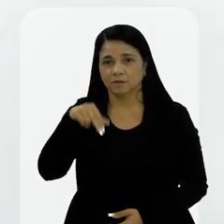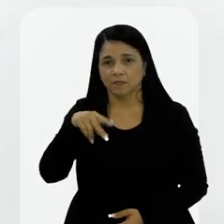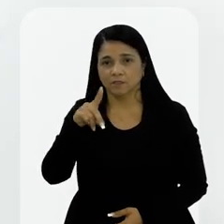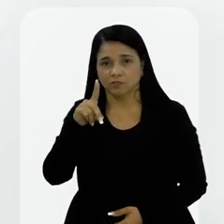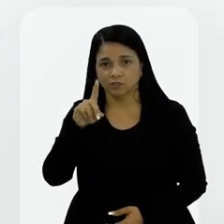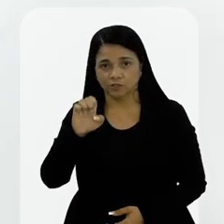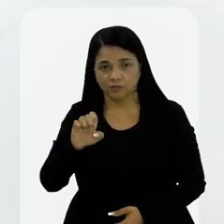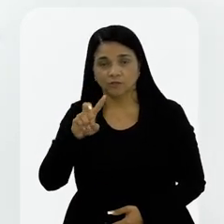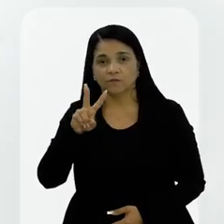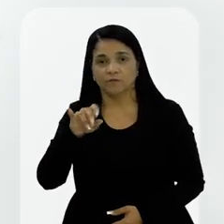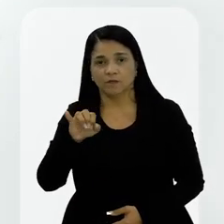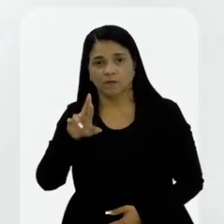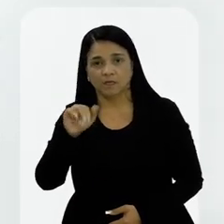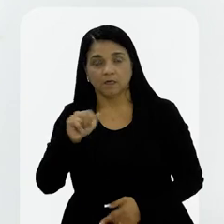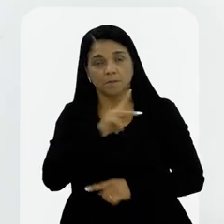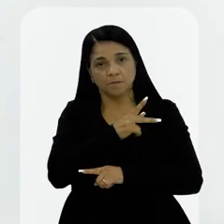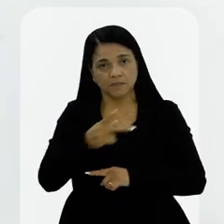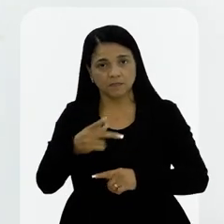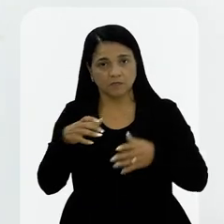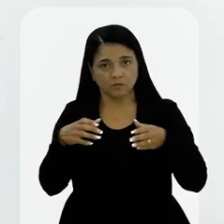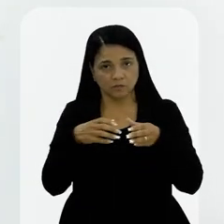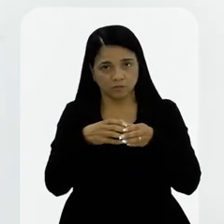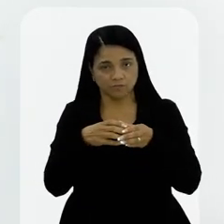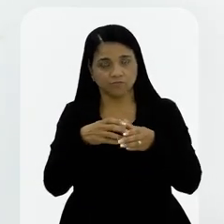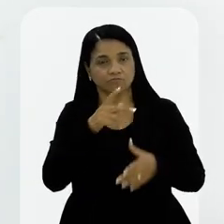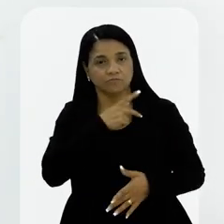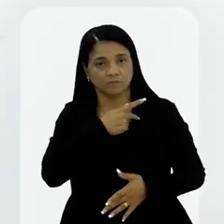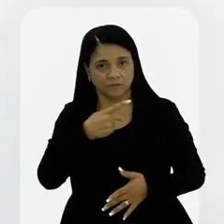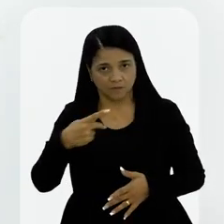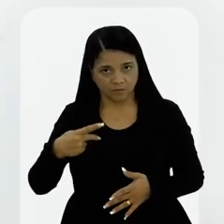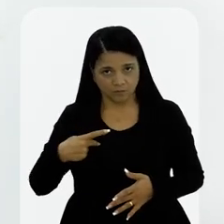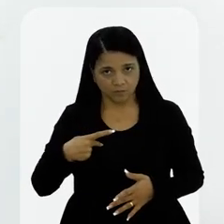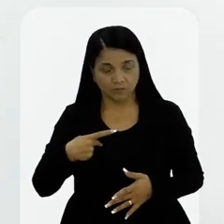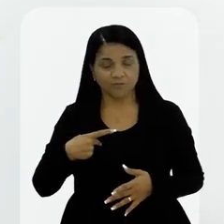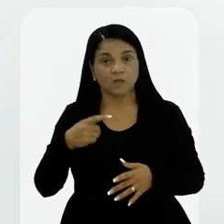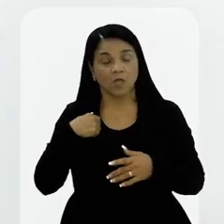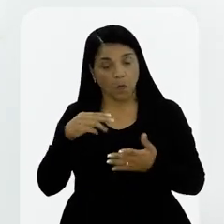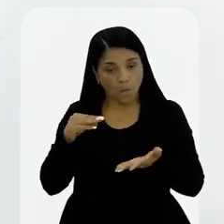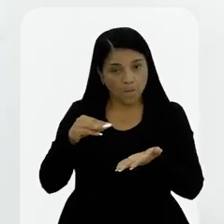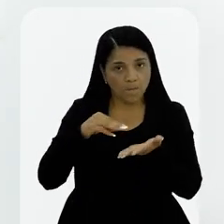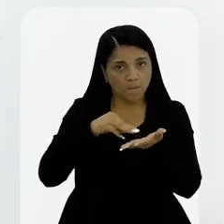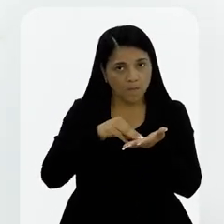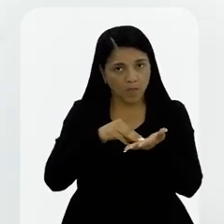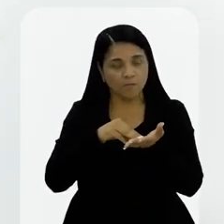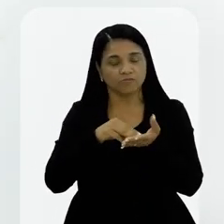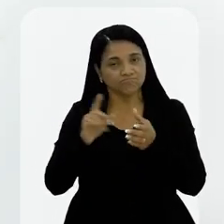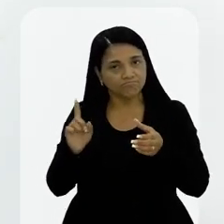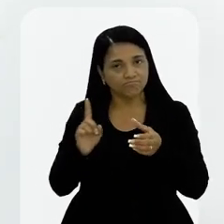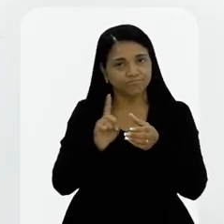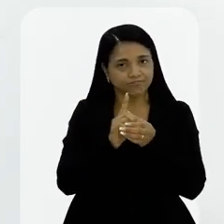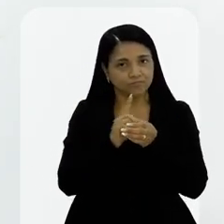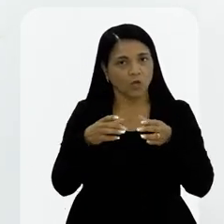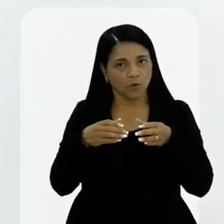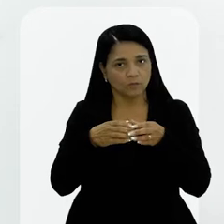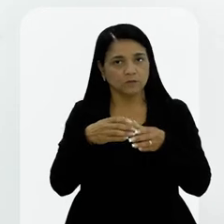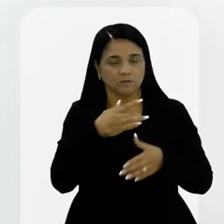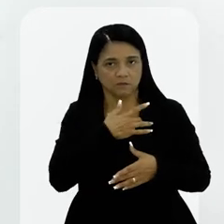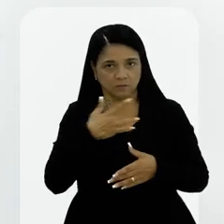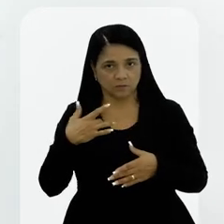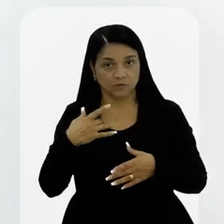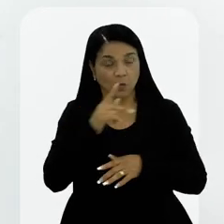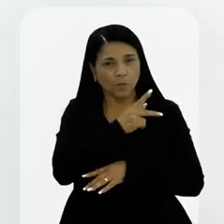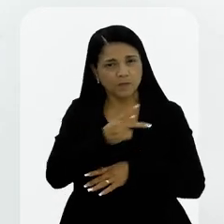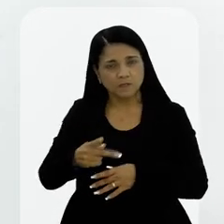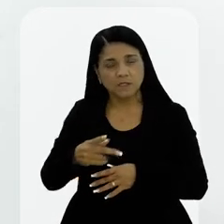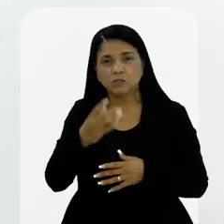Tandio Vieira, que hoje preside a Comissão de Saúde, mas eu ainda sou membro da Comissão de Saúde. E passei